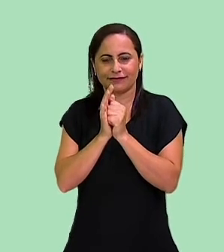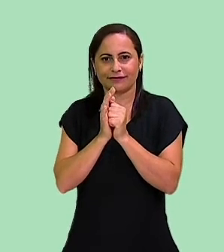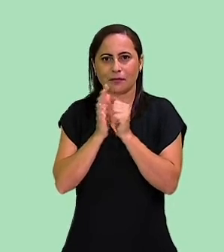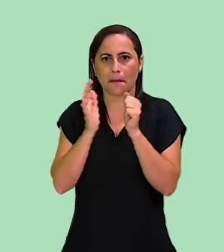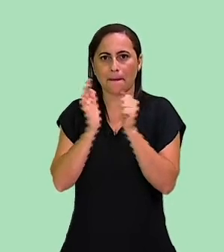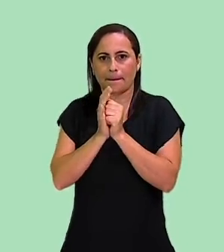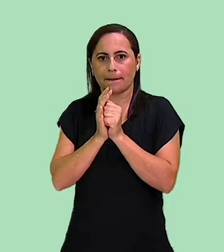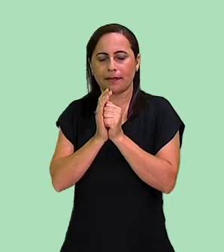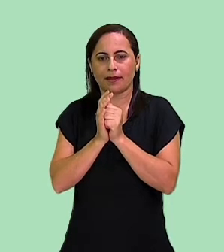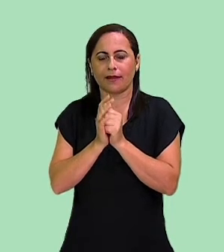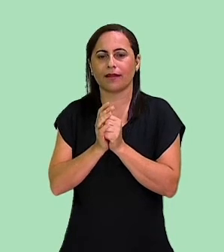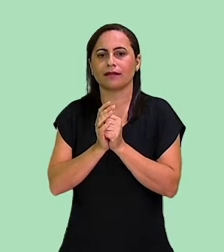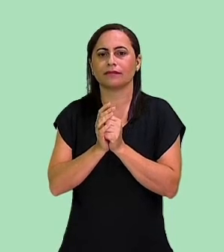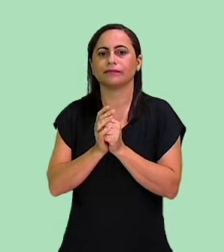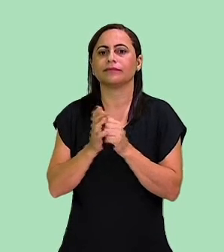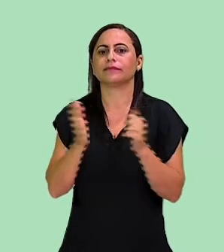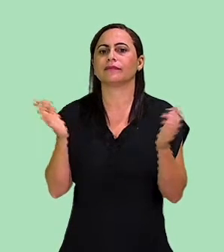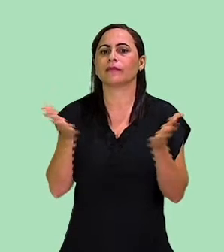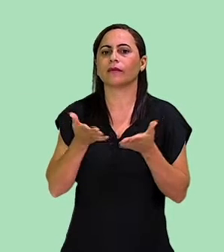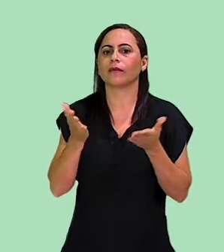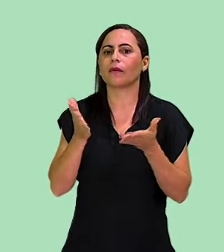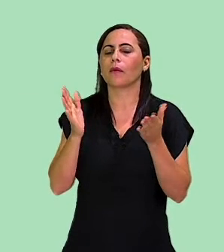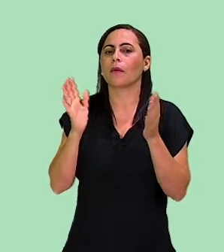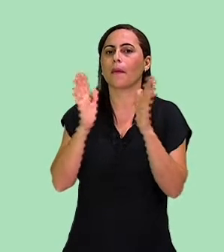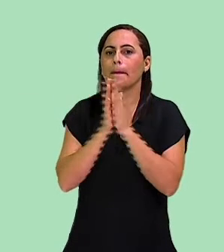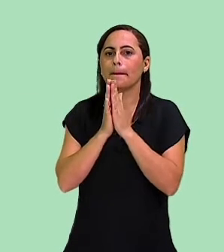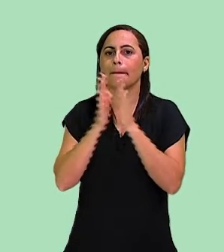E agora, com a mão fechada.